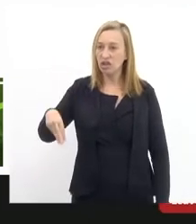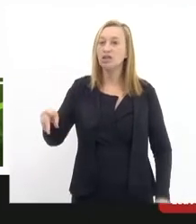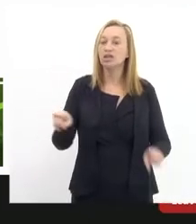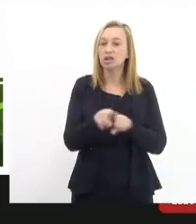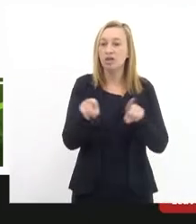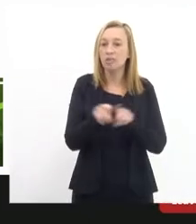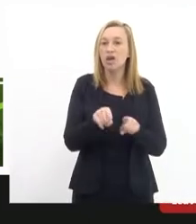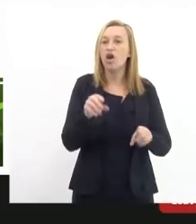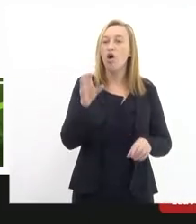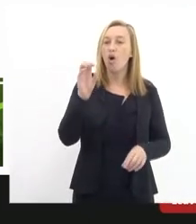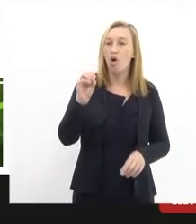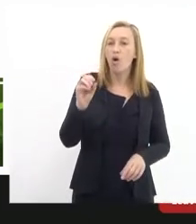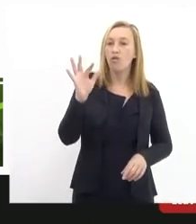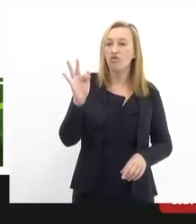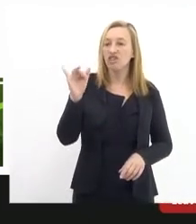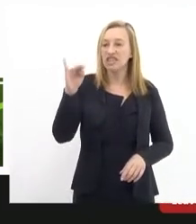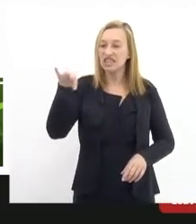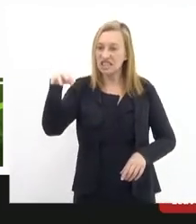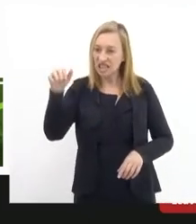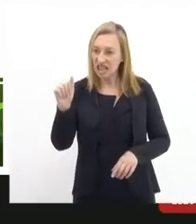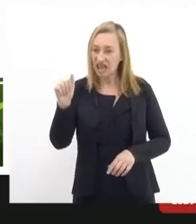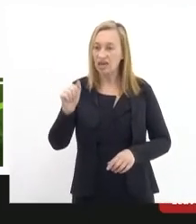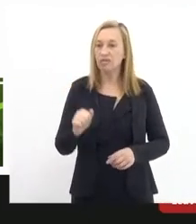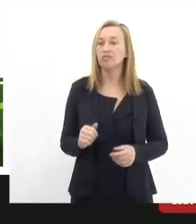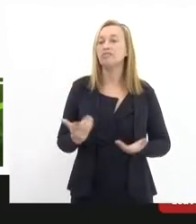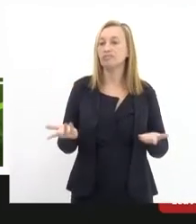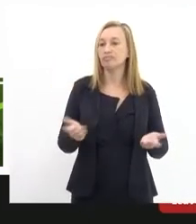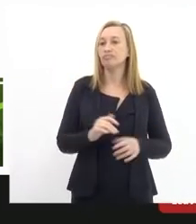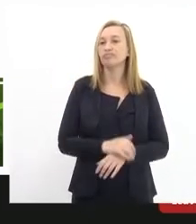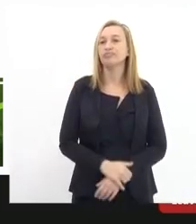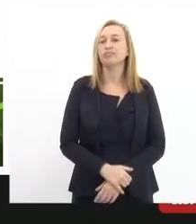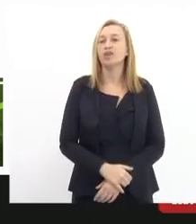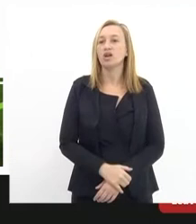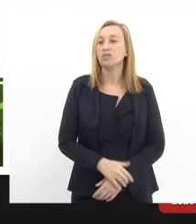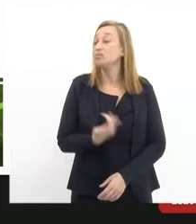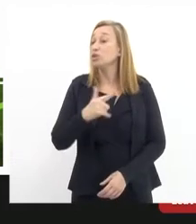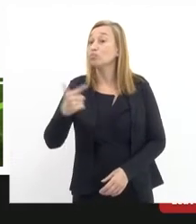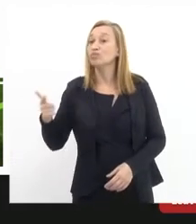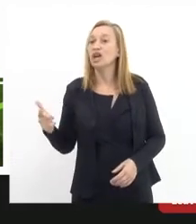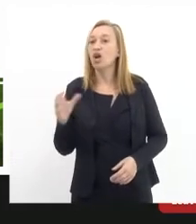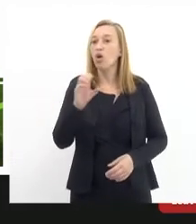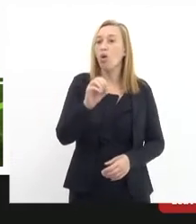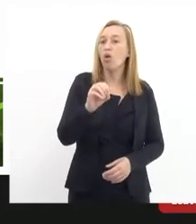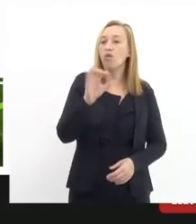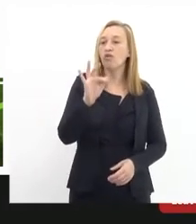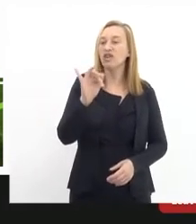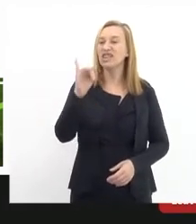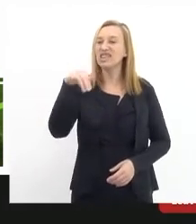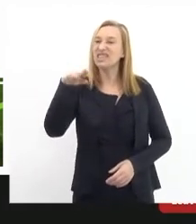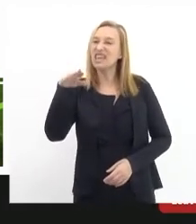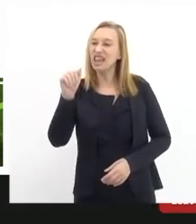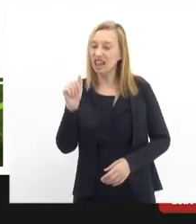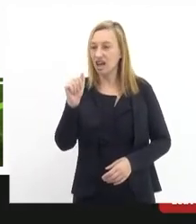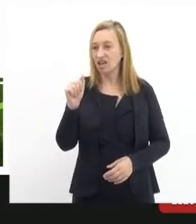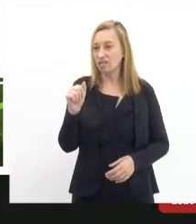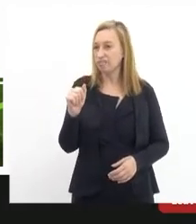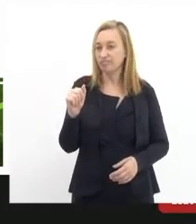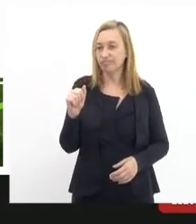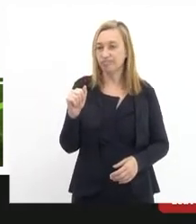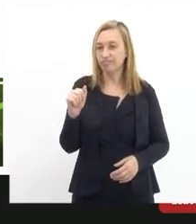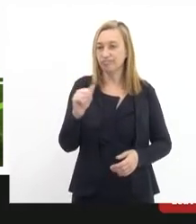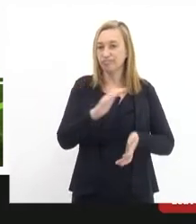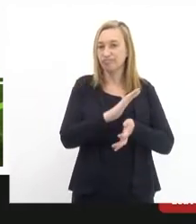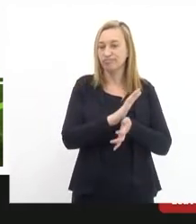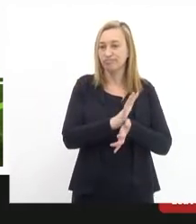desmantelada, foi desmantelada. Não existe mais oficina, existe um simulacro de oficina.